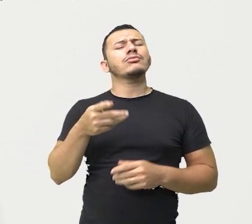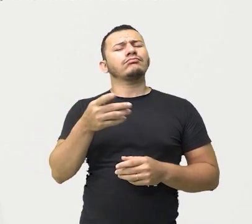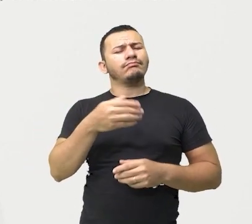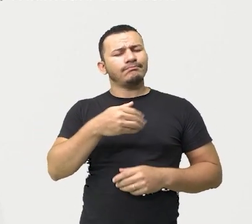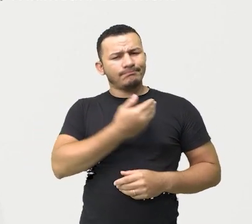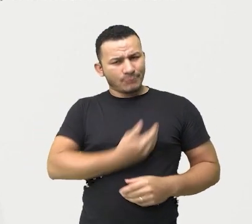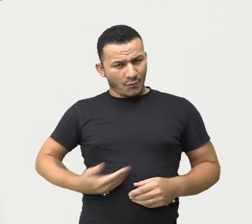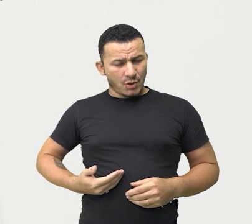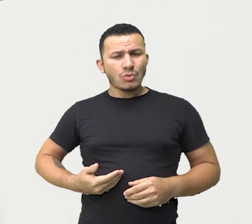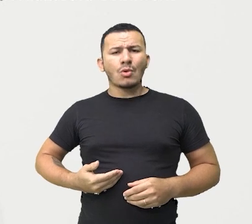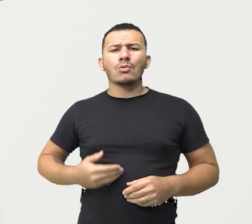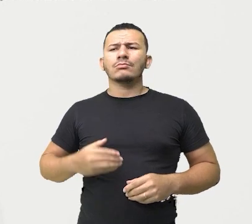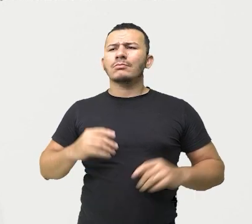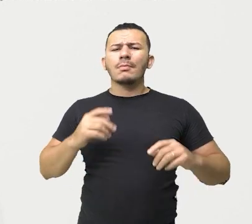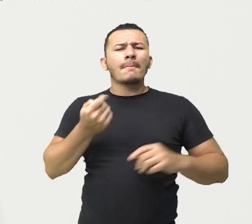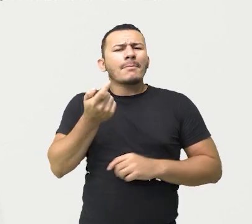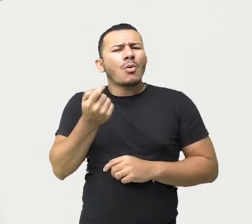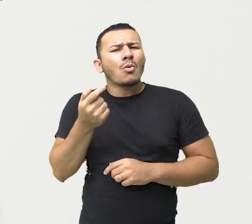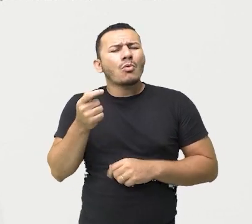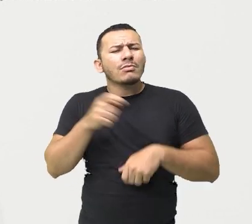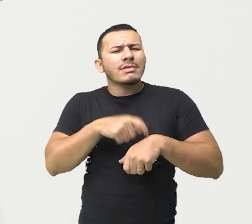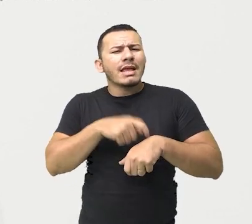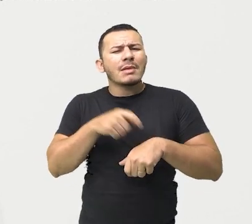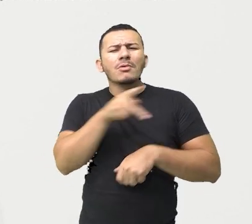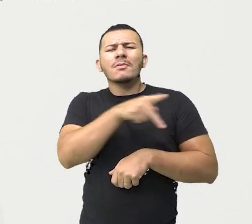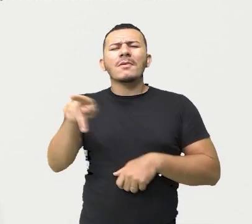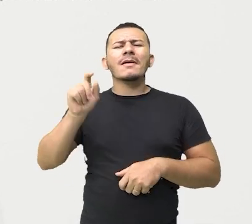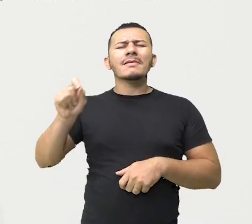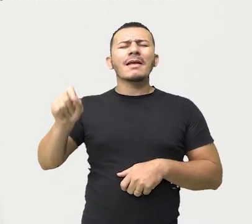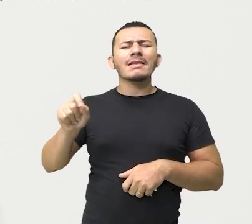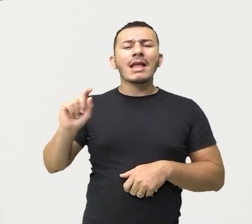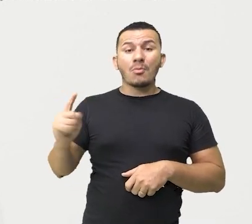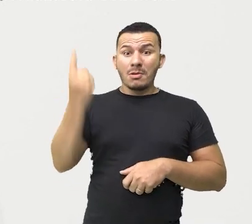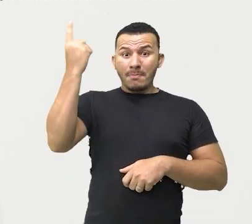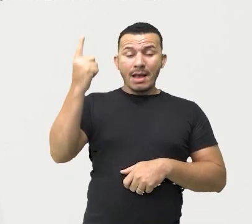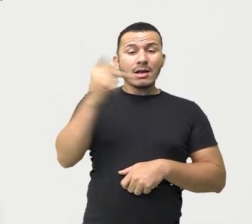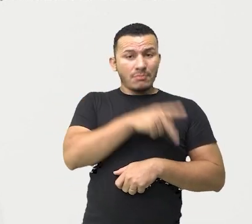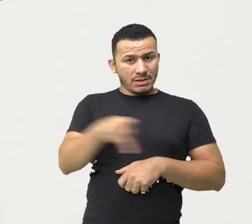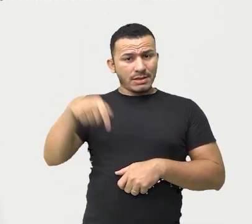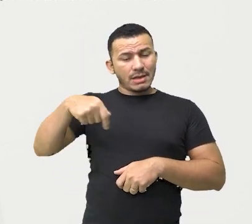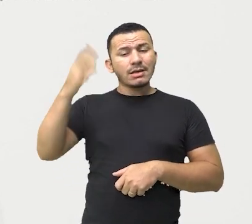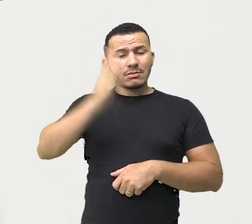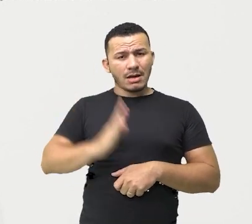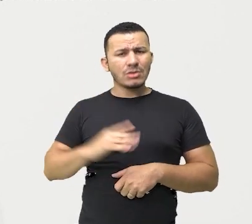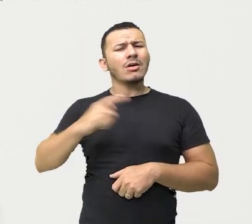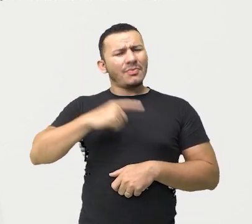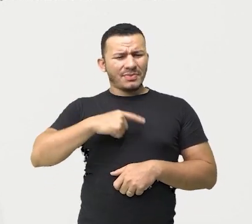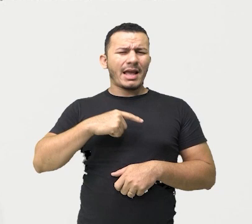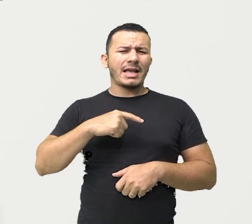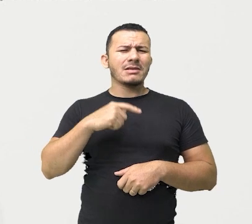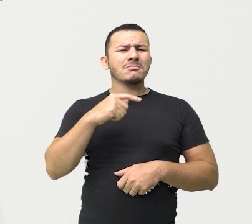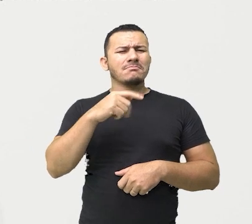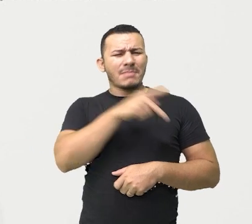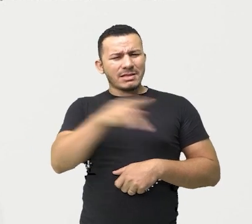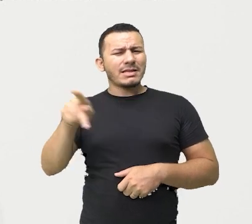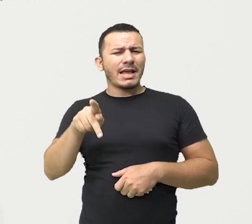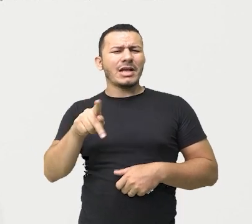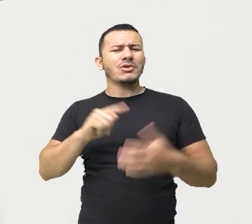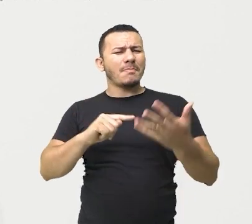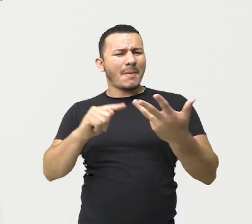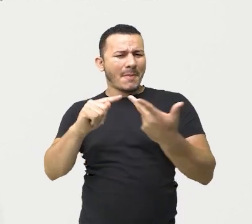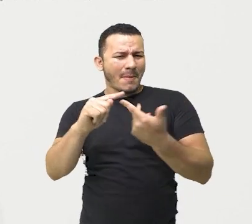tempo. Olha aí. Quem governou por menos tempo aqui no nosso país? Entre muitos presidentes que tivemos,